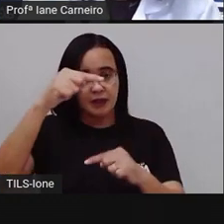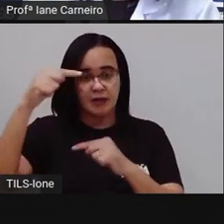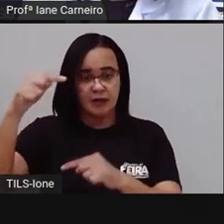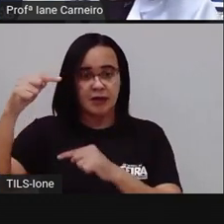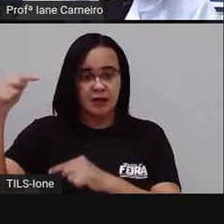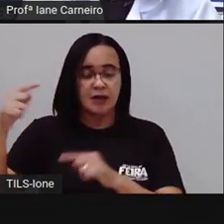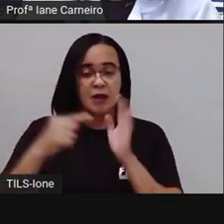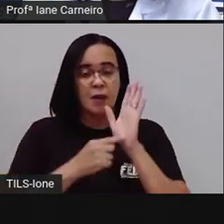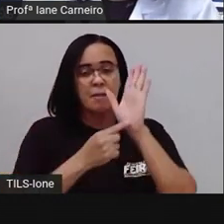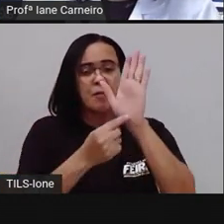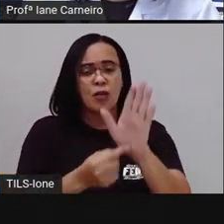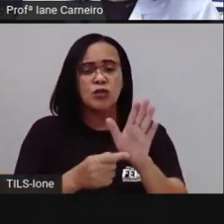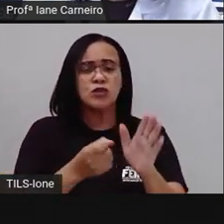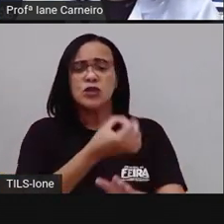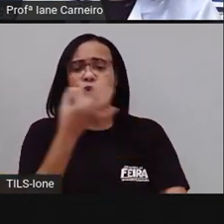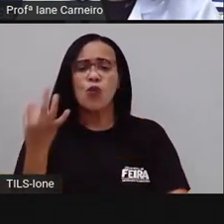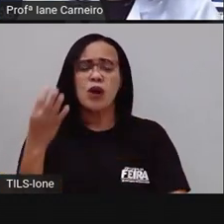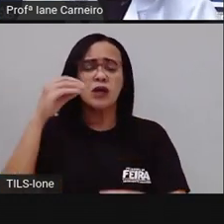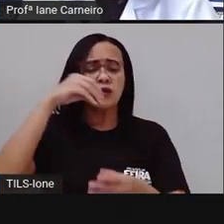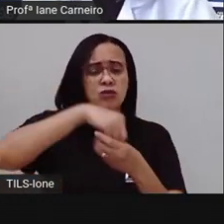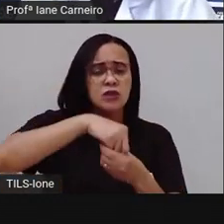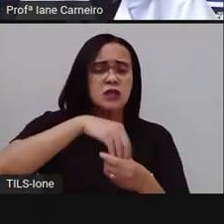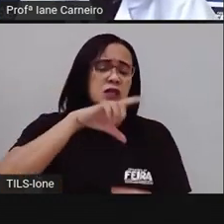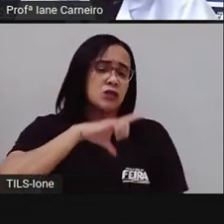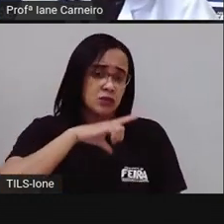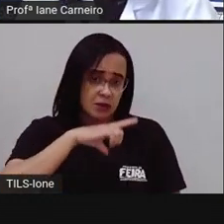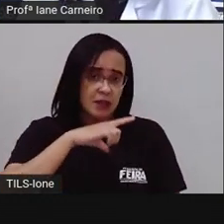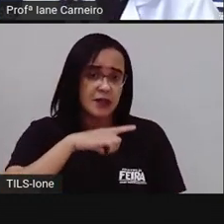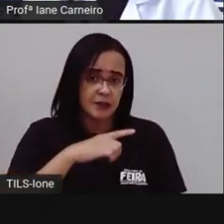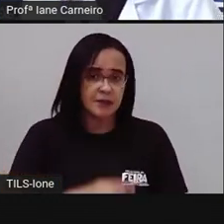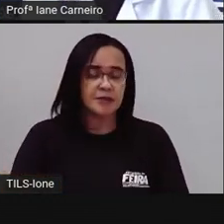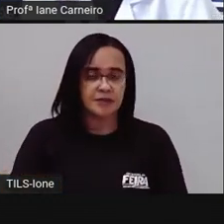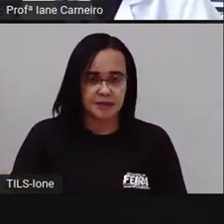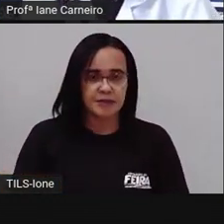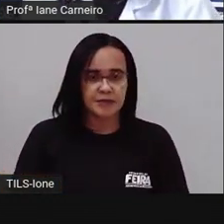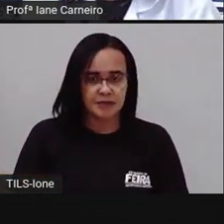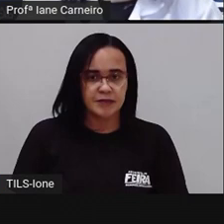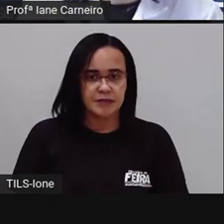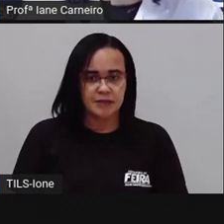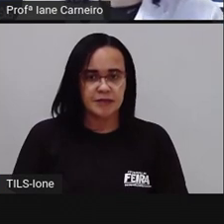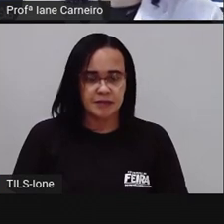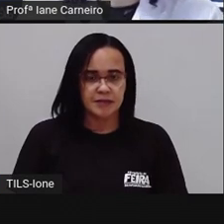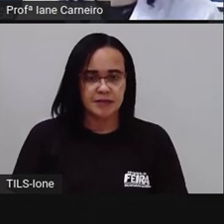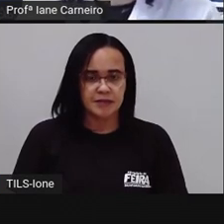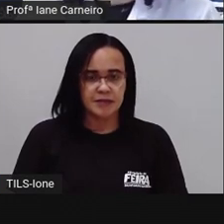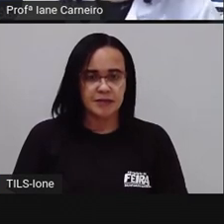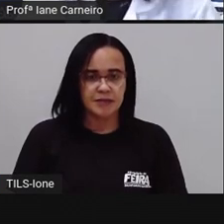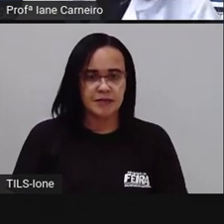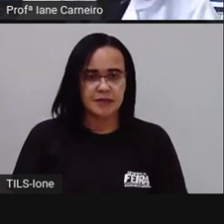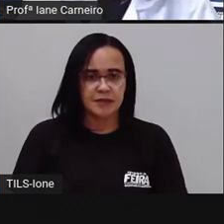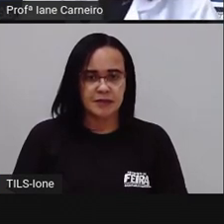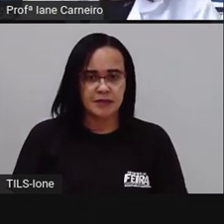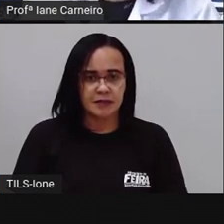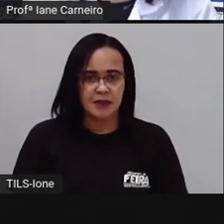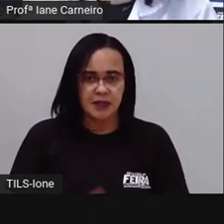Então, vamos supor, a gente poderia usar essas garrafinhas para conseguir encher essa garrafinha maior, né?